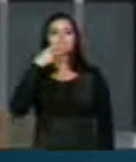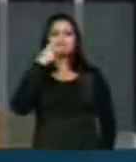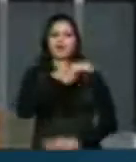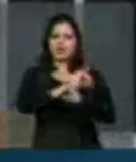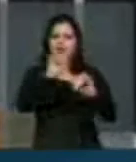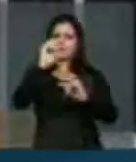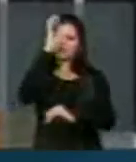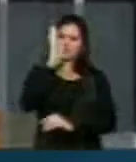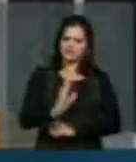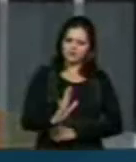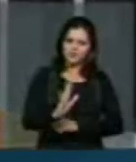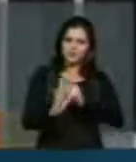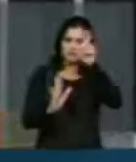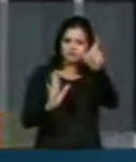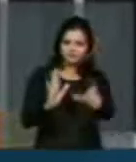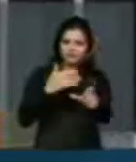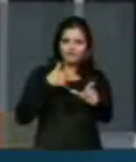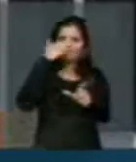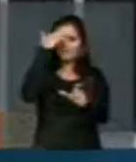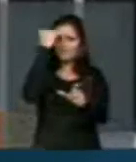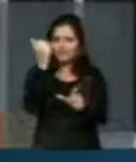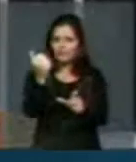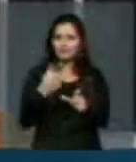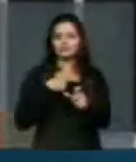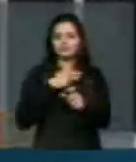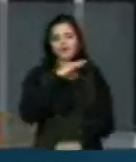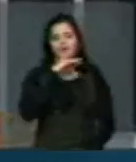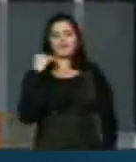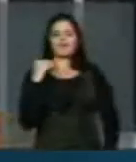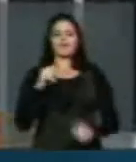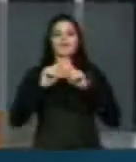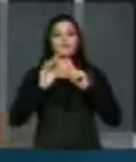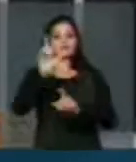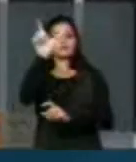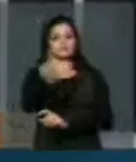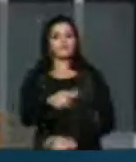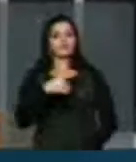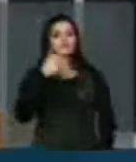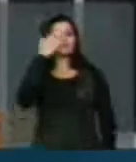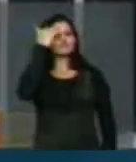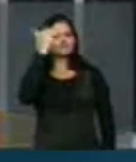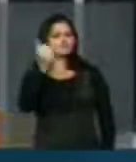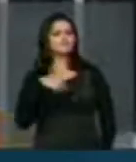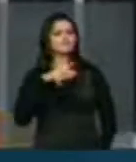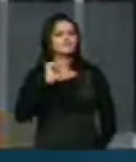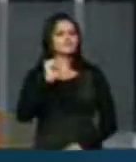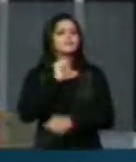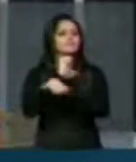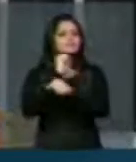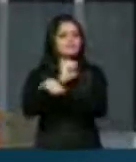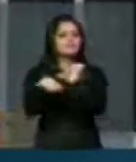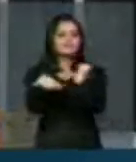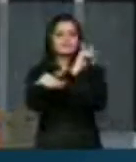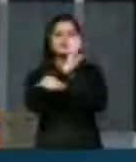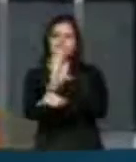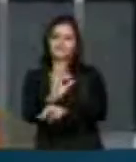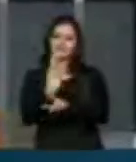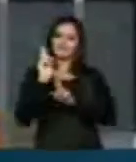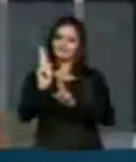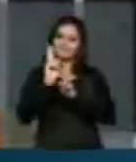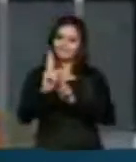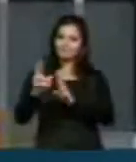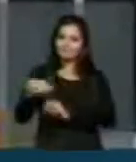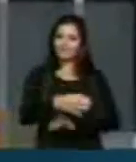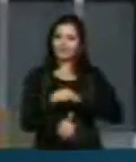brasileiro, mas um brasileiro que deixou um grande legado e que eu espero, sinceramente, que o novo reitor da